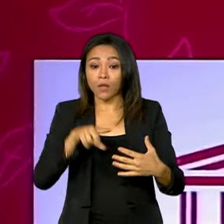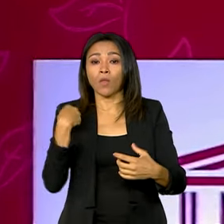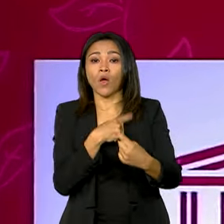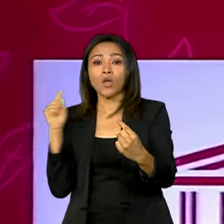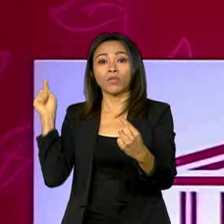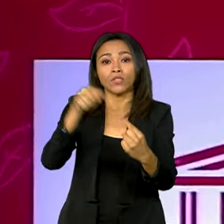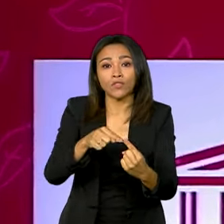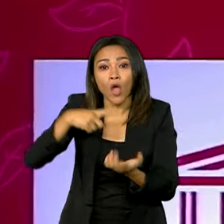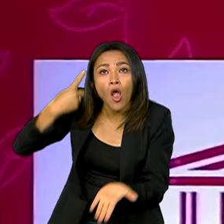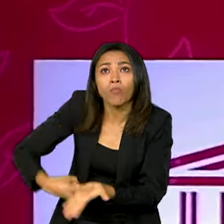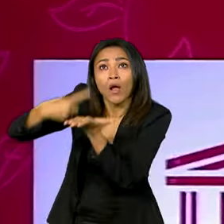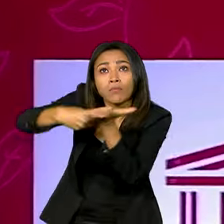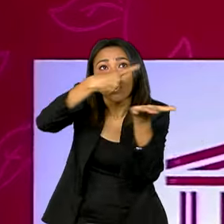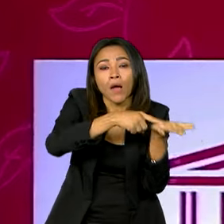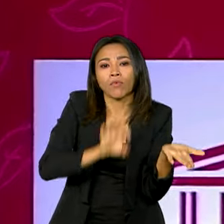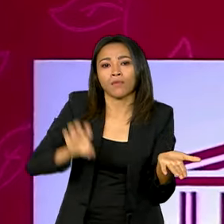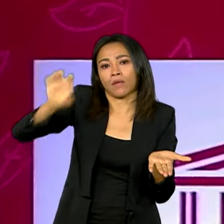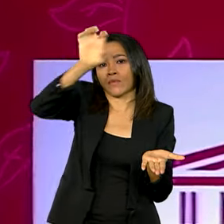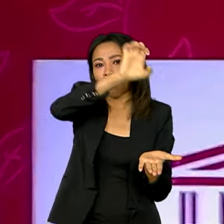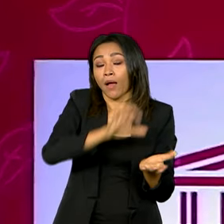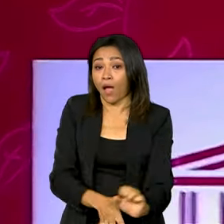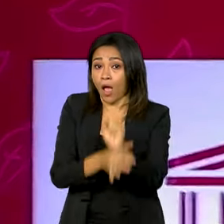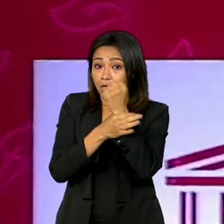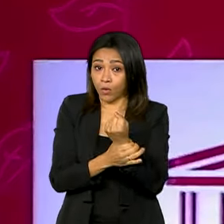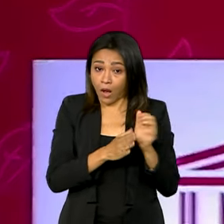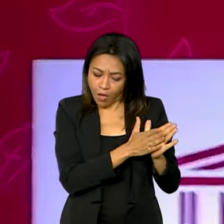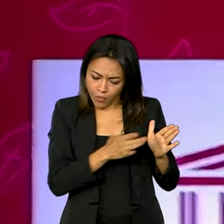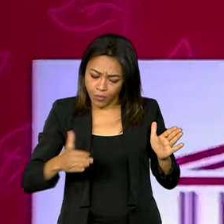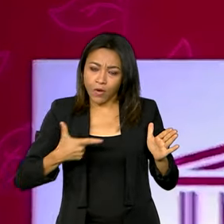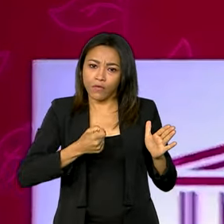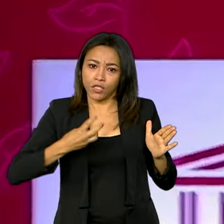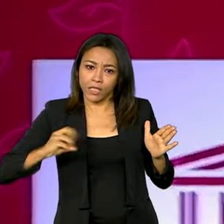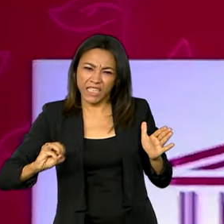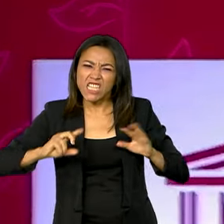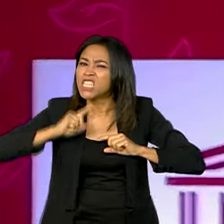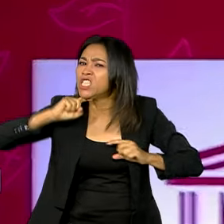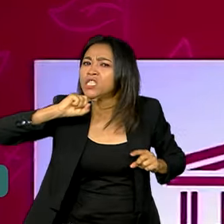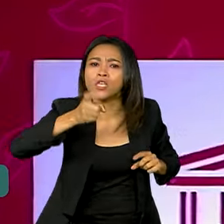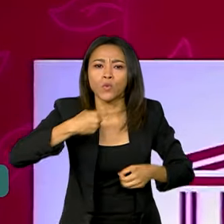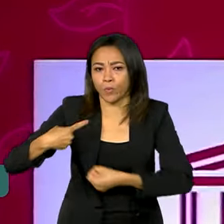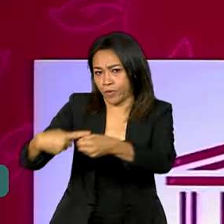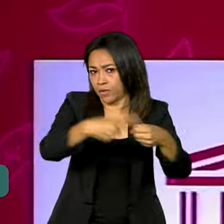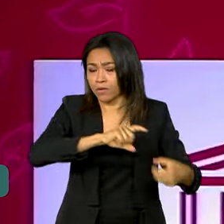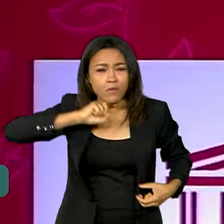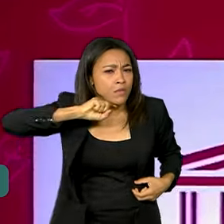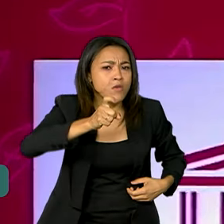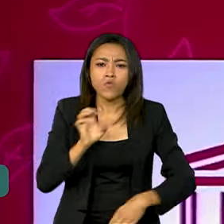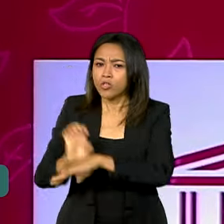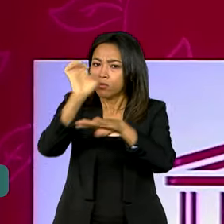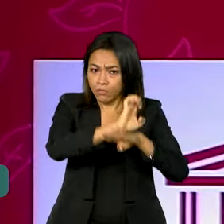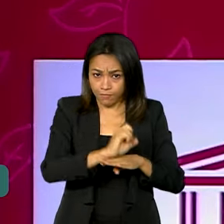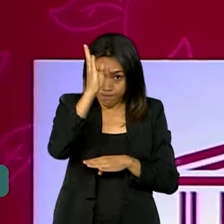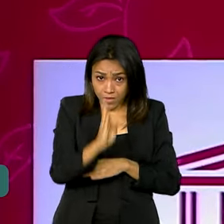estados, Stefânia, é garantir que até 2030 nenhum município ou nenhum estado brasileiro tenha menos